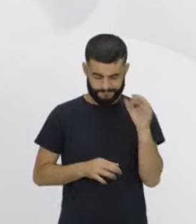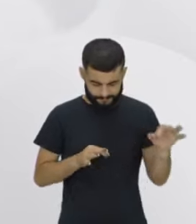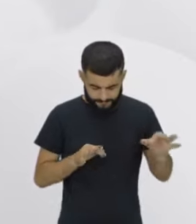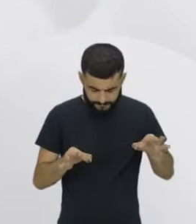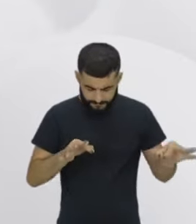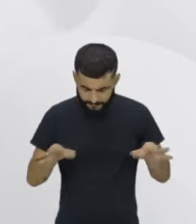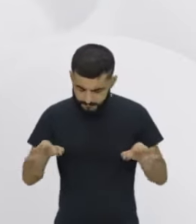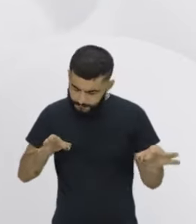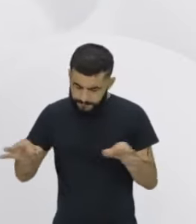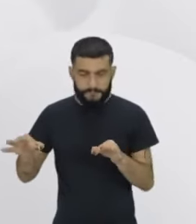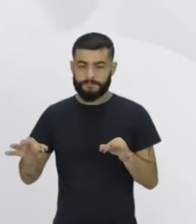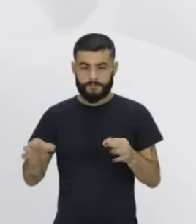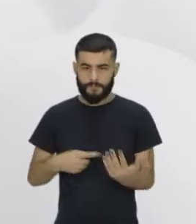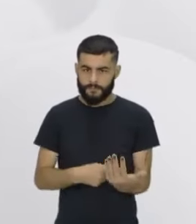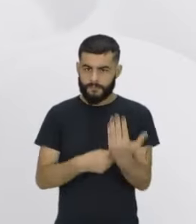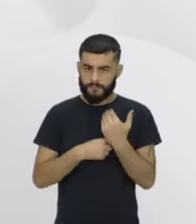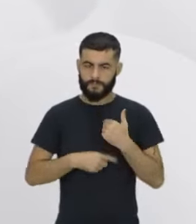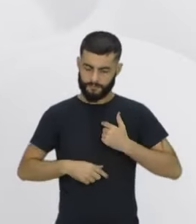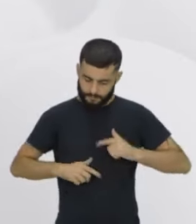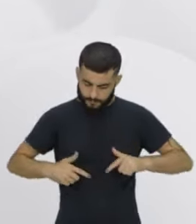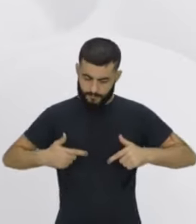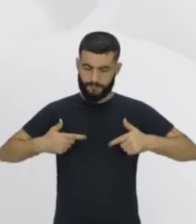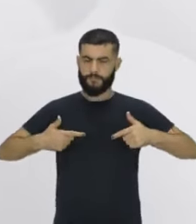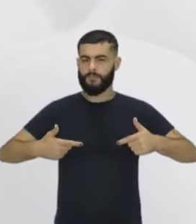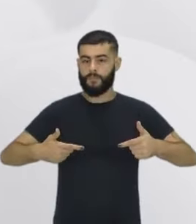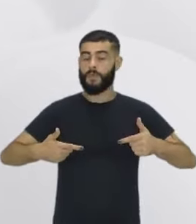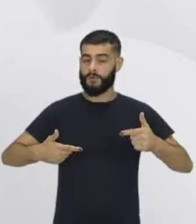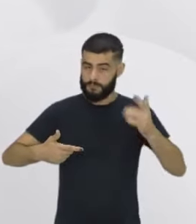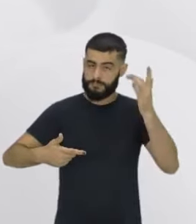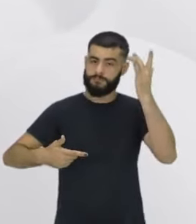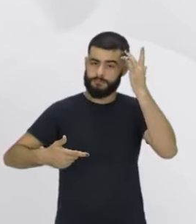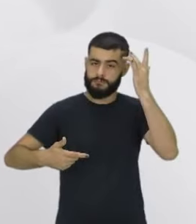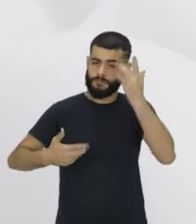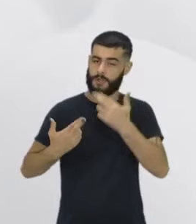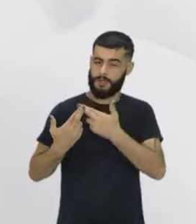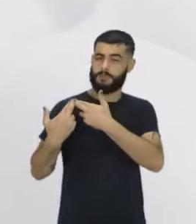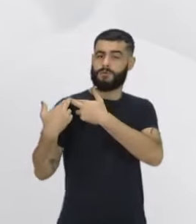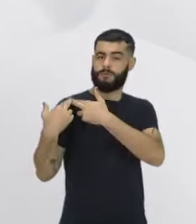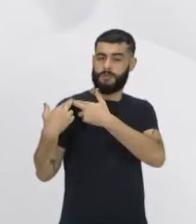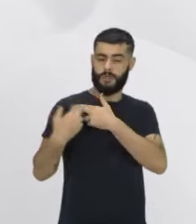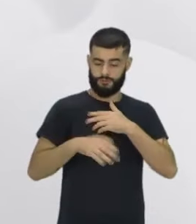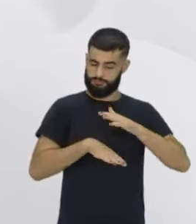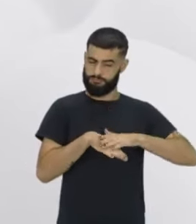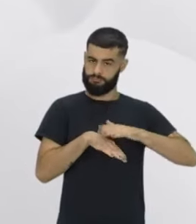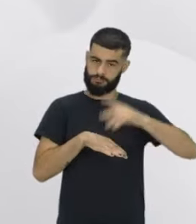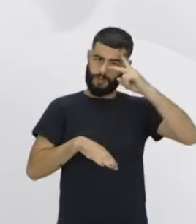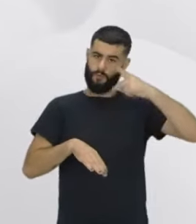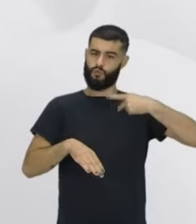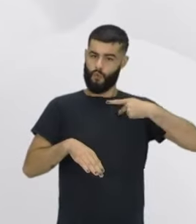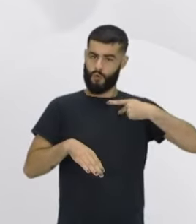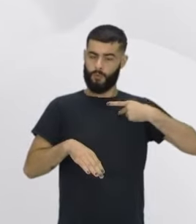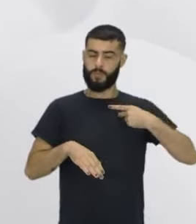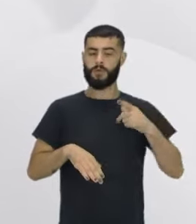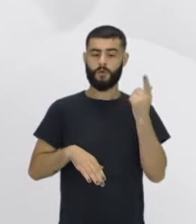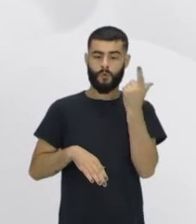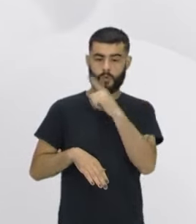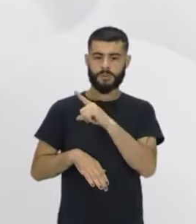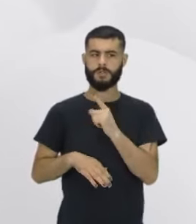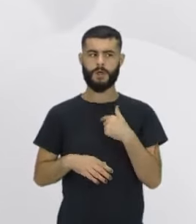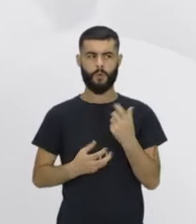cada vez mais responsabilidade, autonomia e para correr atrás daquilo que considera